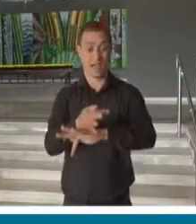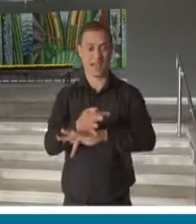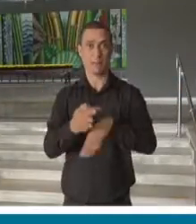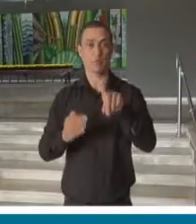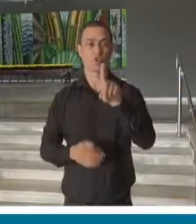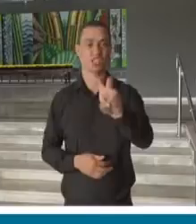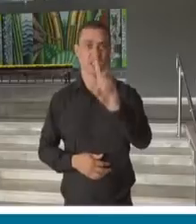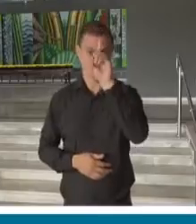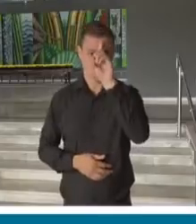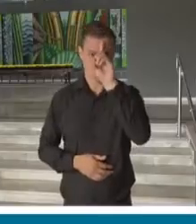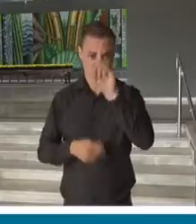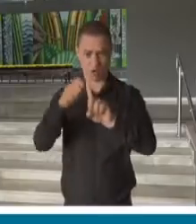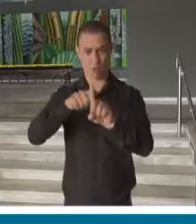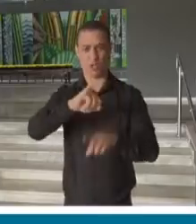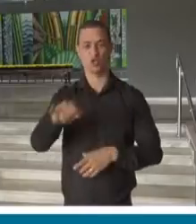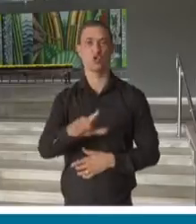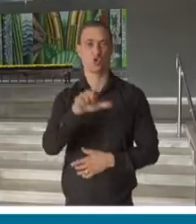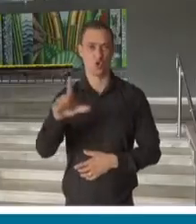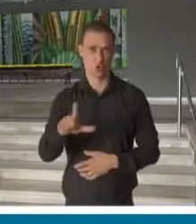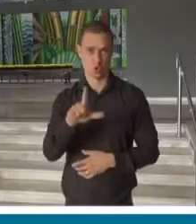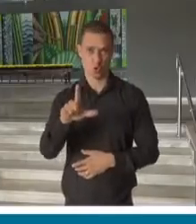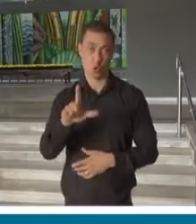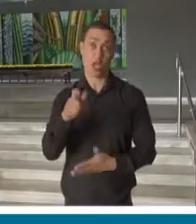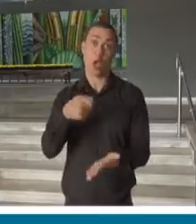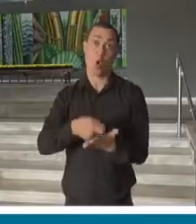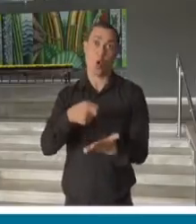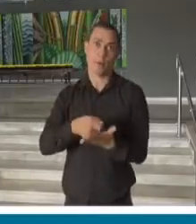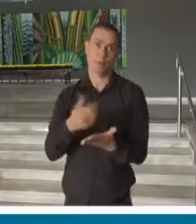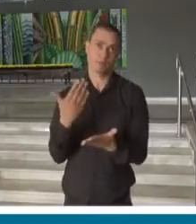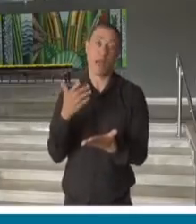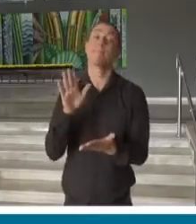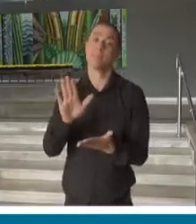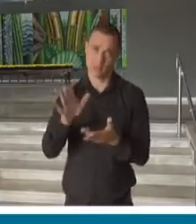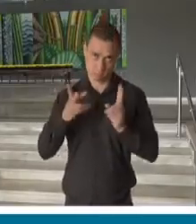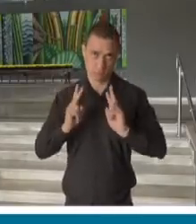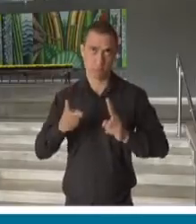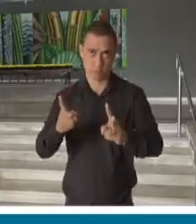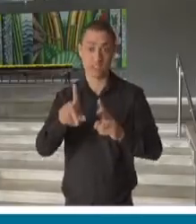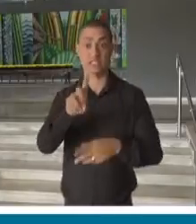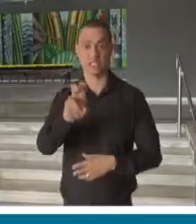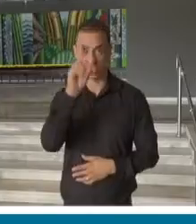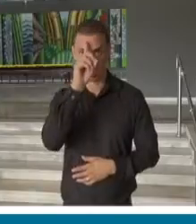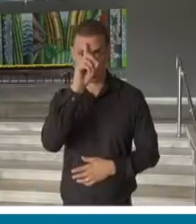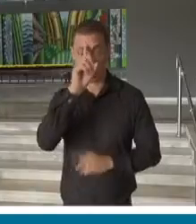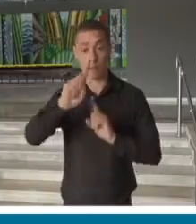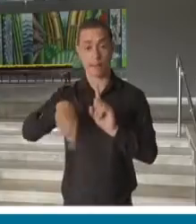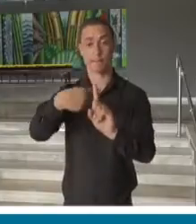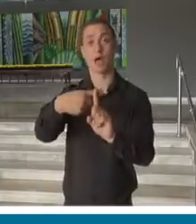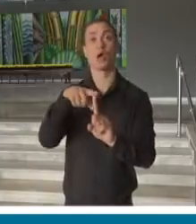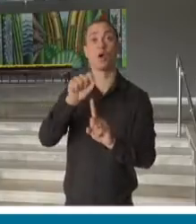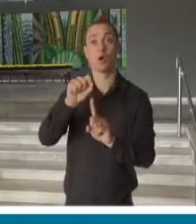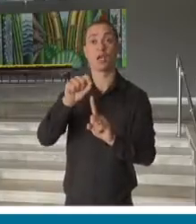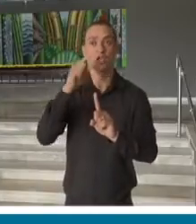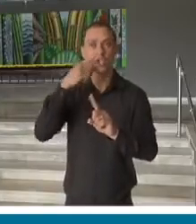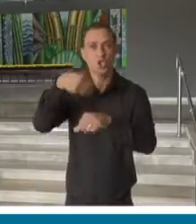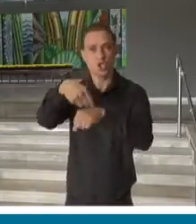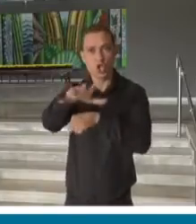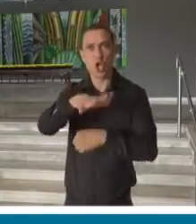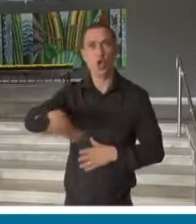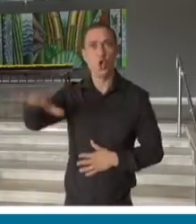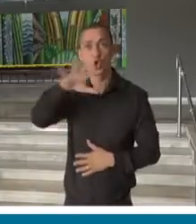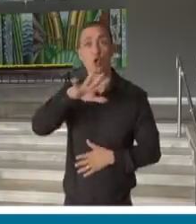dias, no mês de julho, como é uma obrigatoriedade, nós mantivemos, e também tendo o processo de recuperação, como já fizemos esse ano,